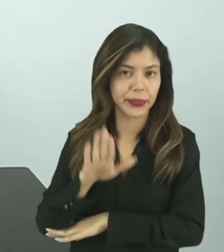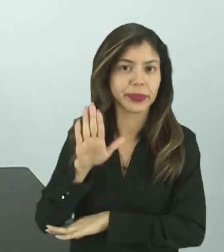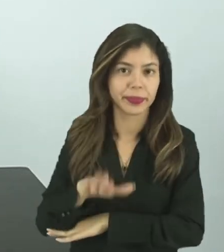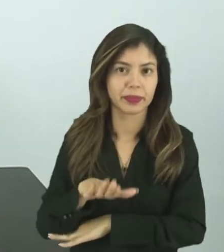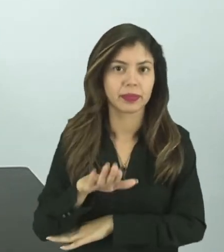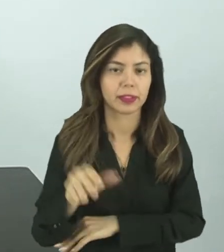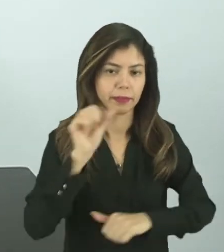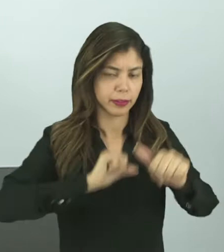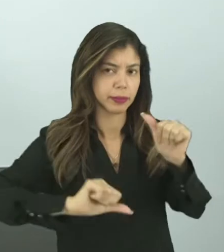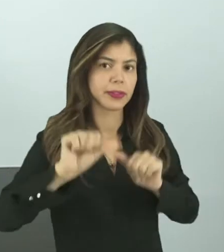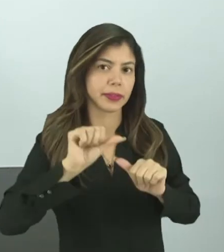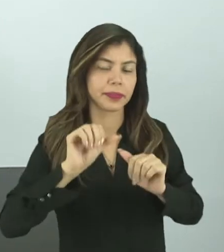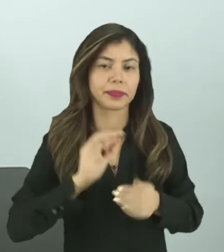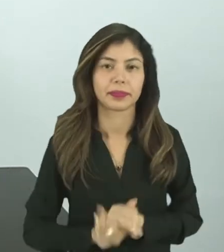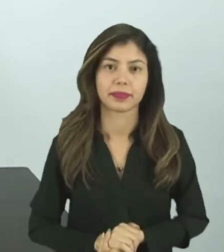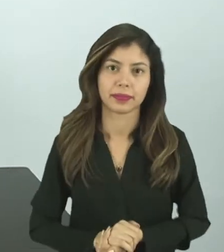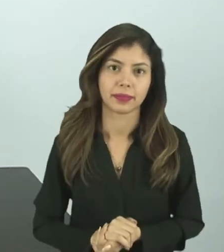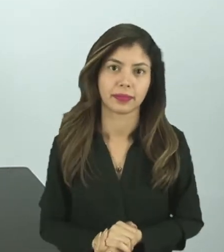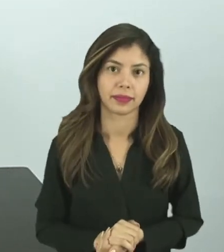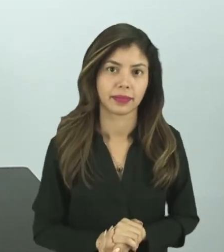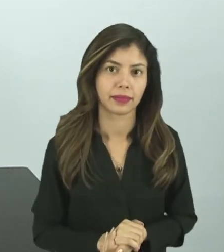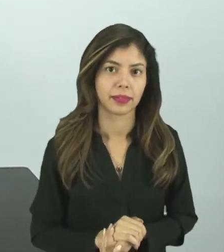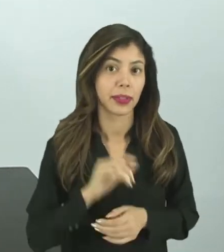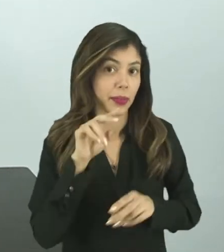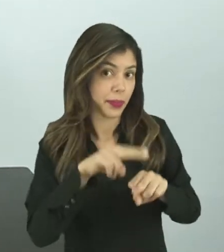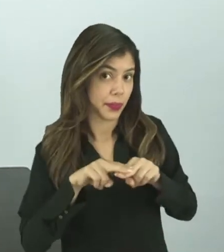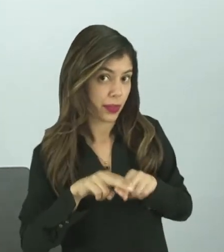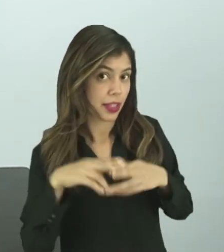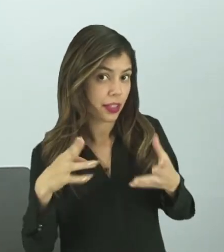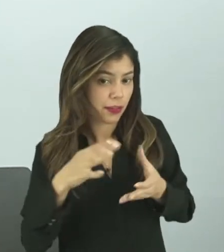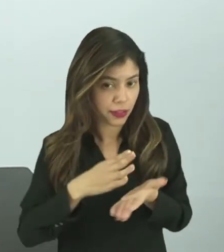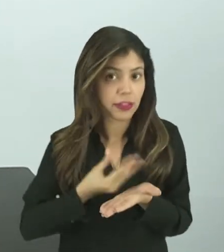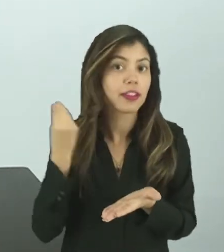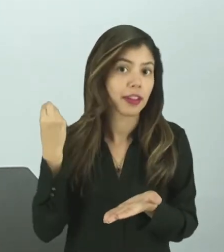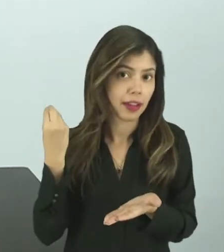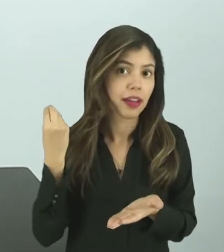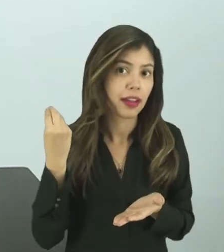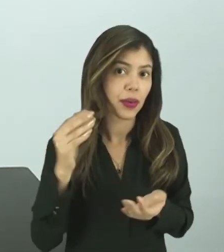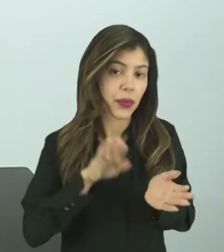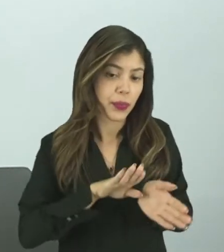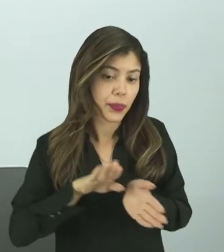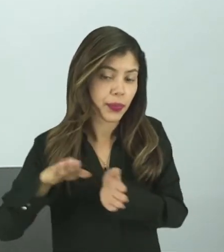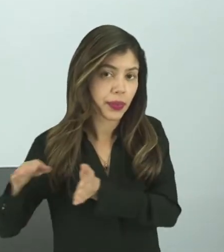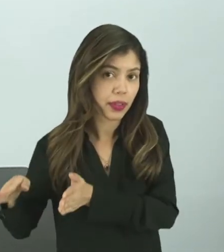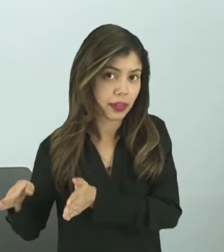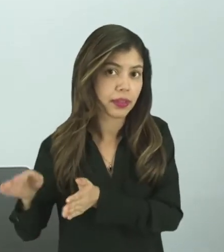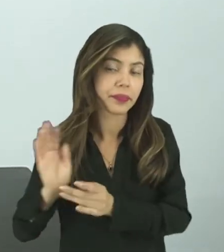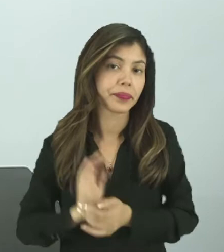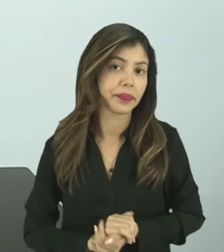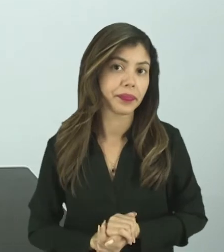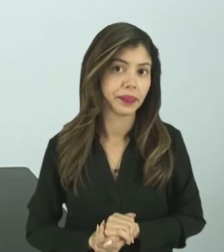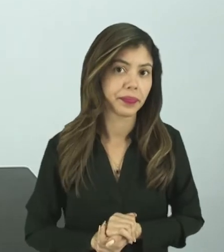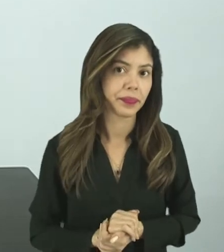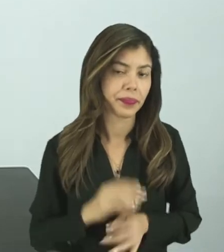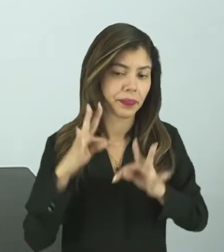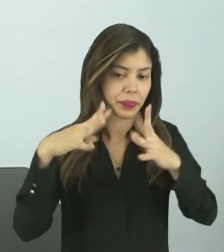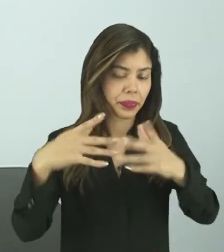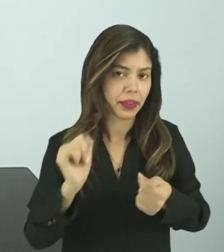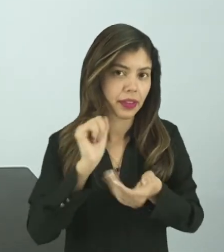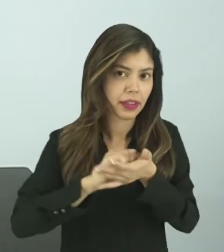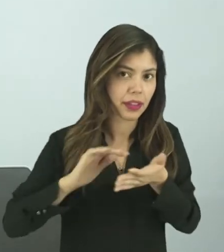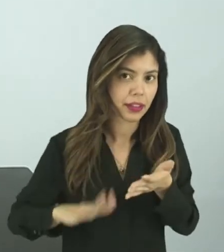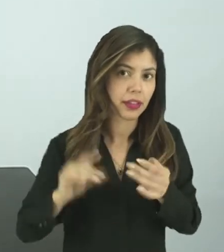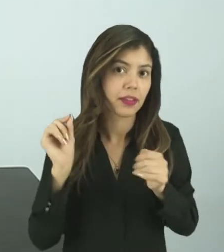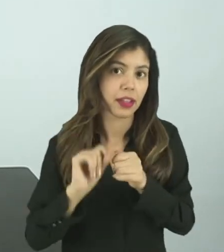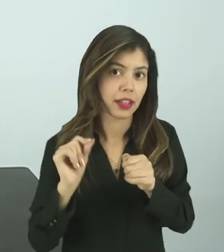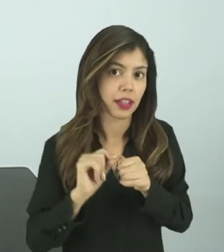eu vou mudar, certo? Para isso, eu vou tirar, eu vou afastar um pouco todas as atividades